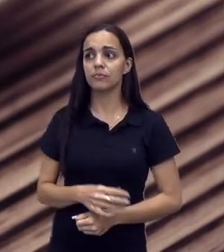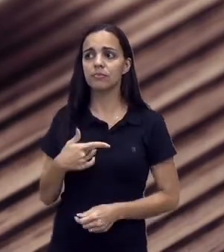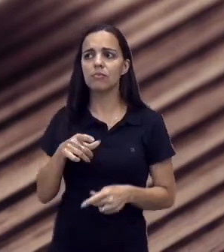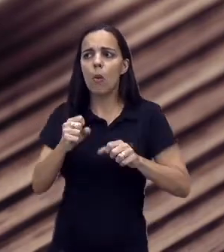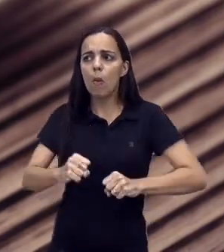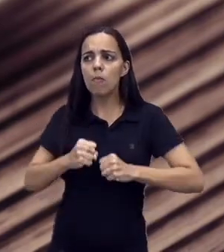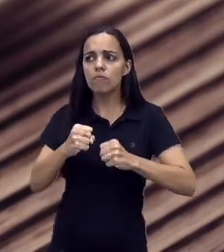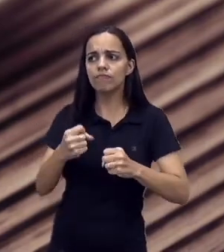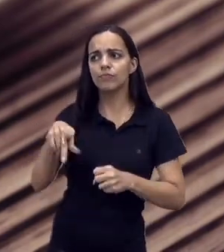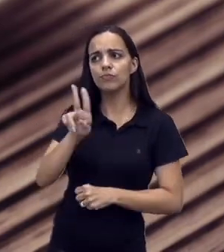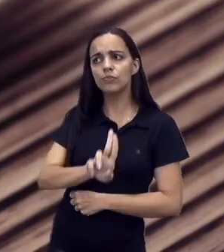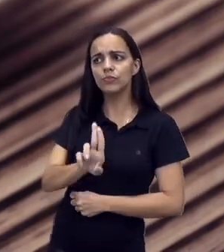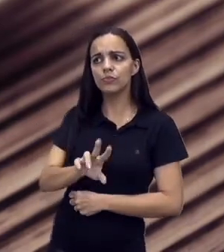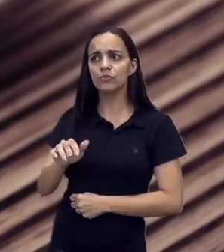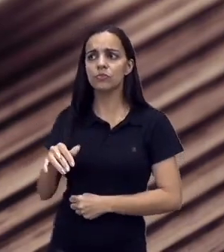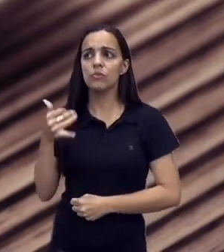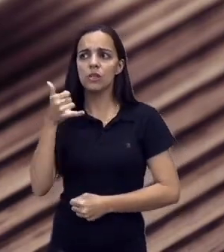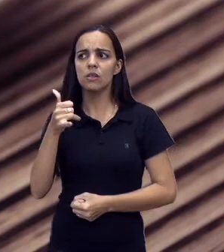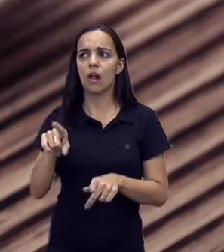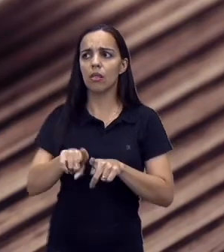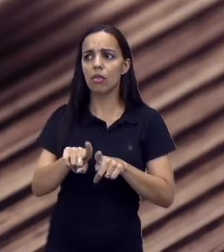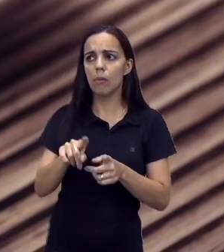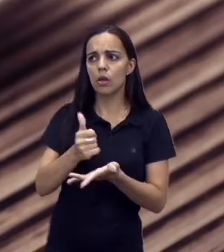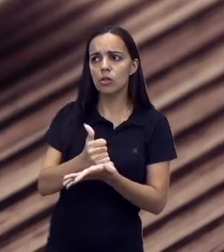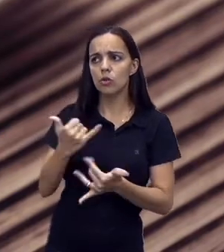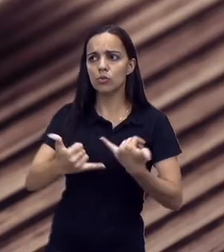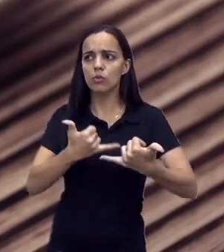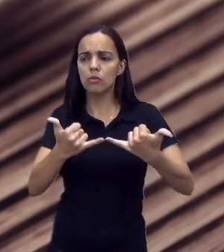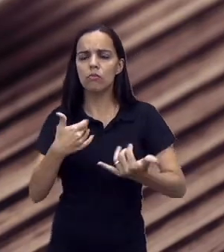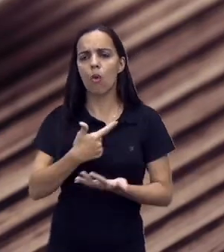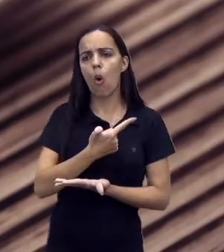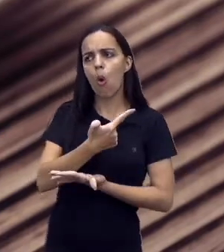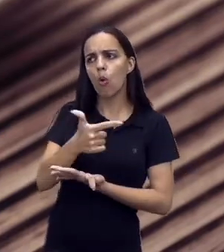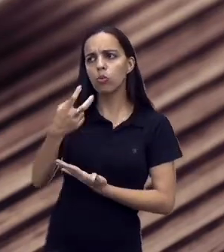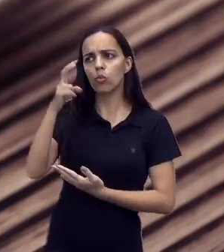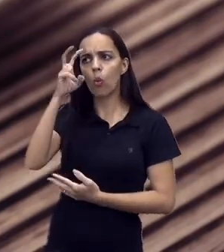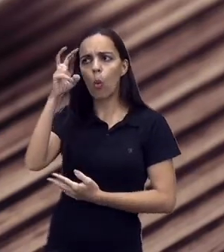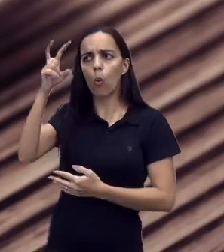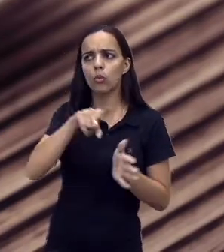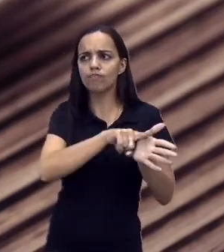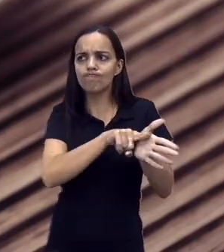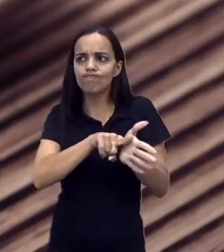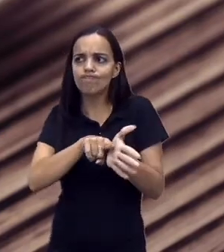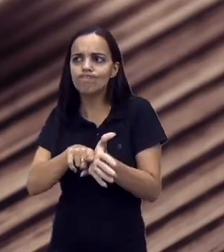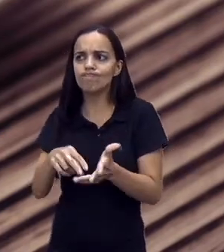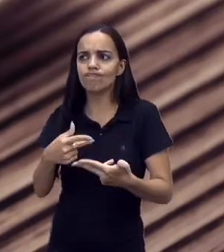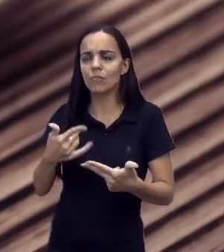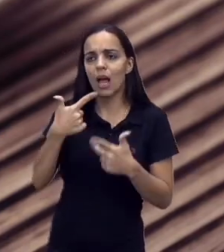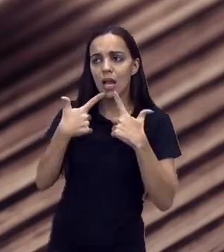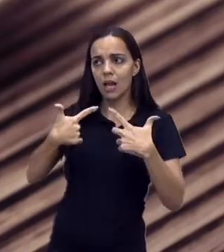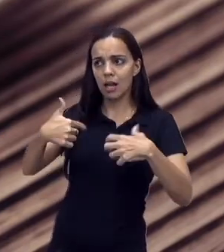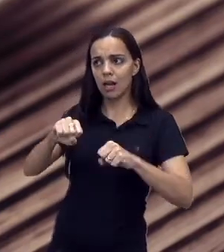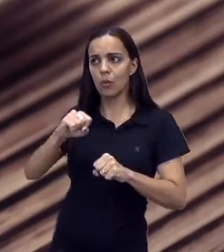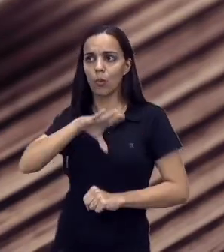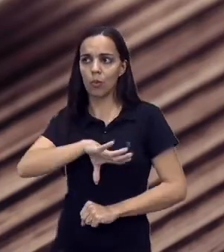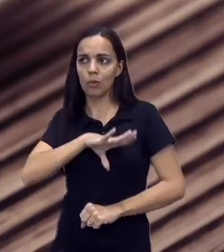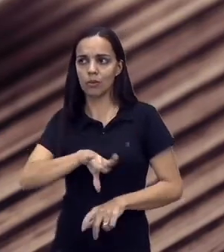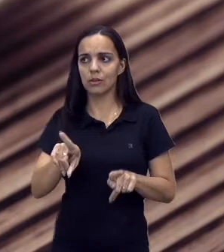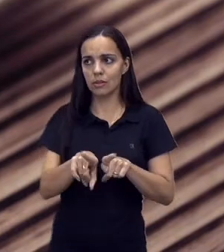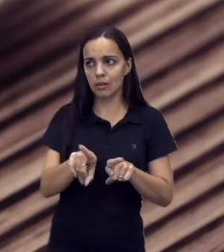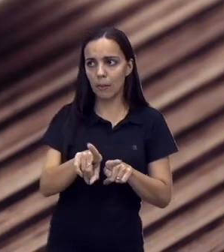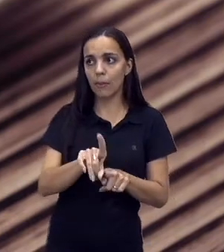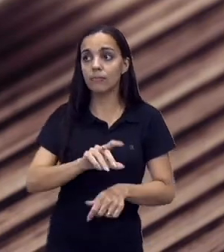Poderíamos usar o celular para jogos que ajudam na coordenação motora e também na língua portuguesa, ou no aprendizado de outras